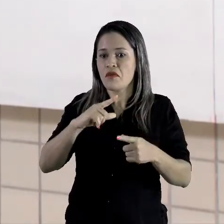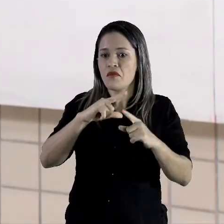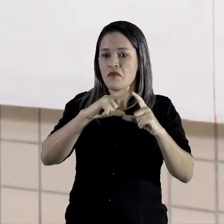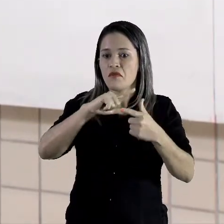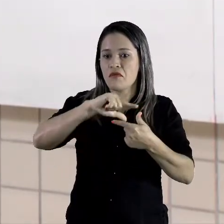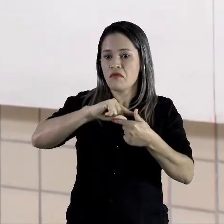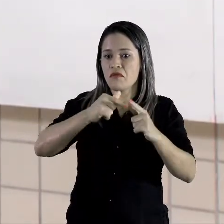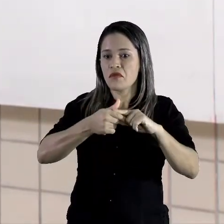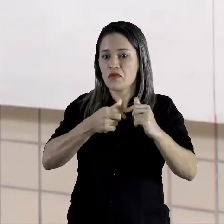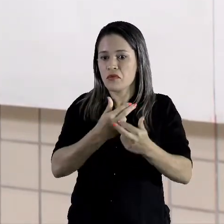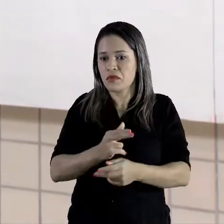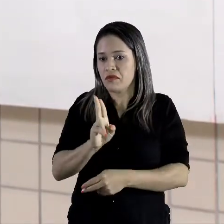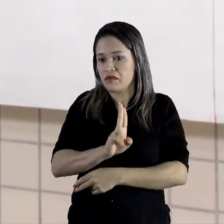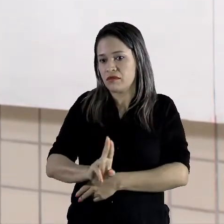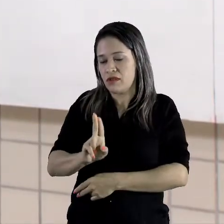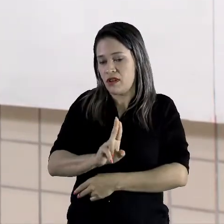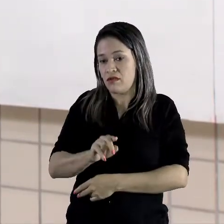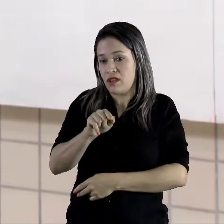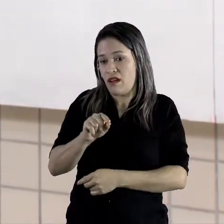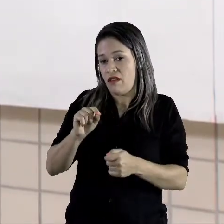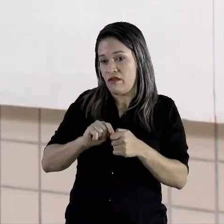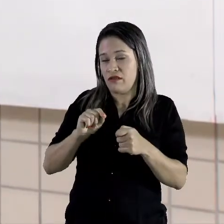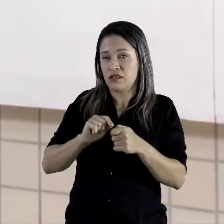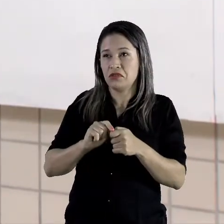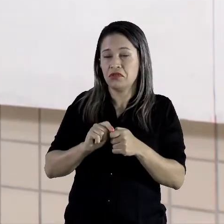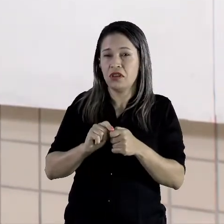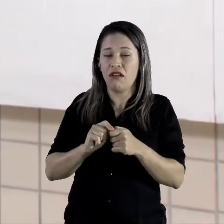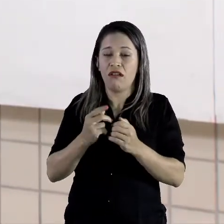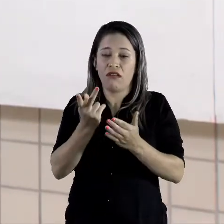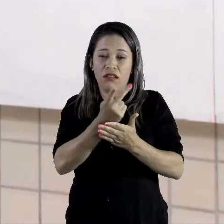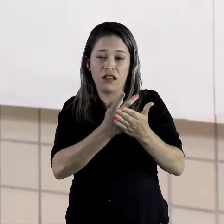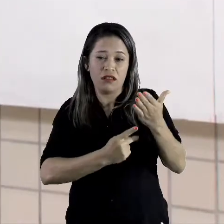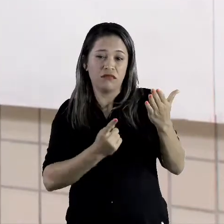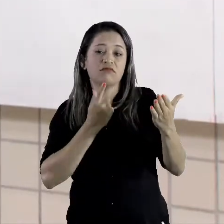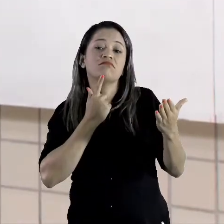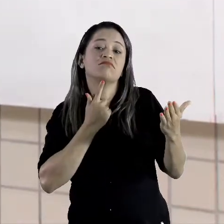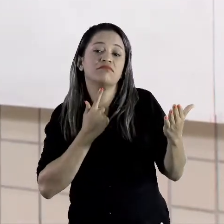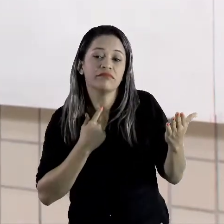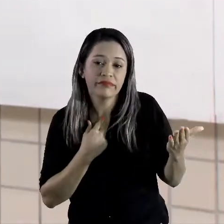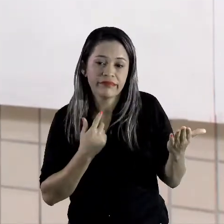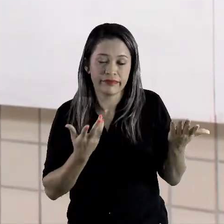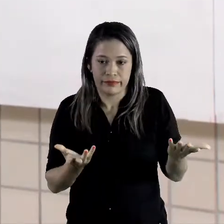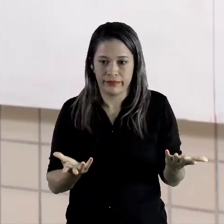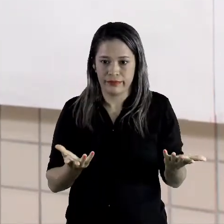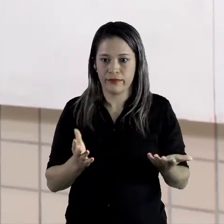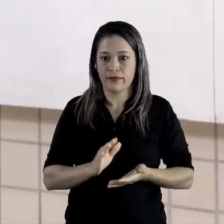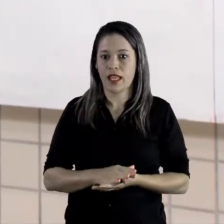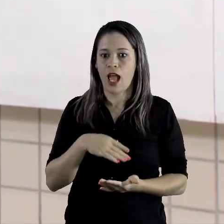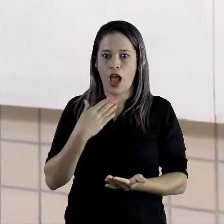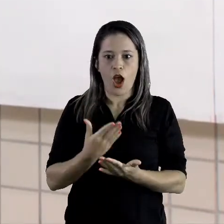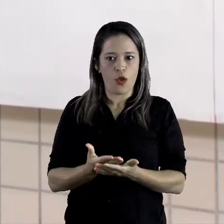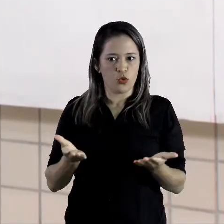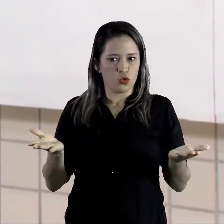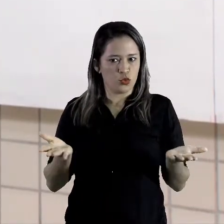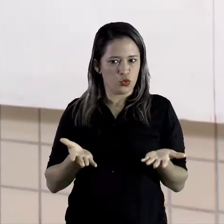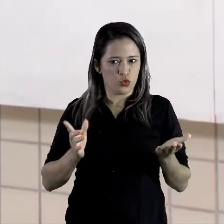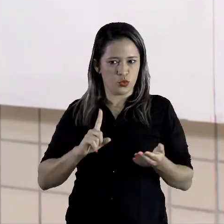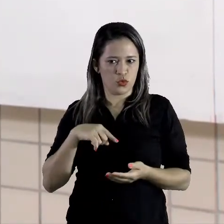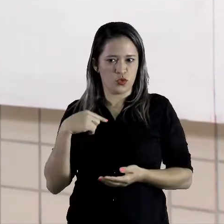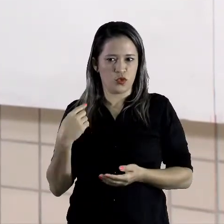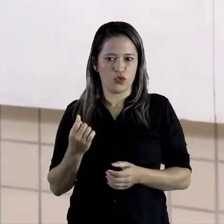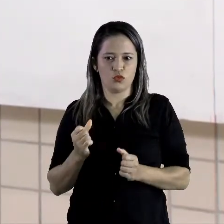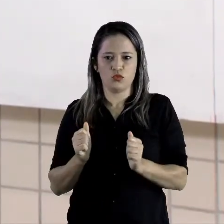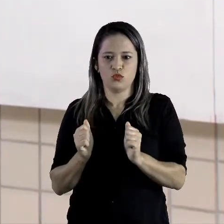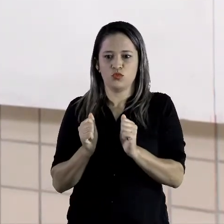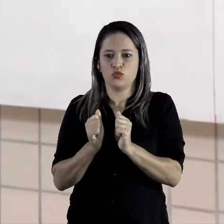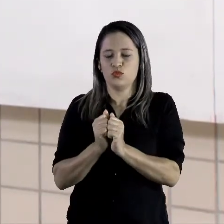você vai formar os desenhos que você quiser. Na aula de hoje, vamos juntar as figuras